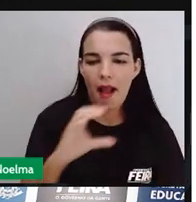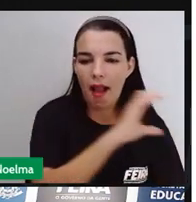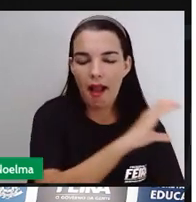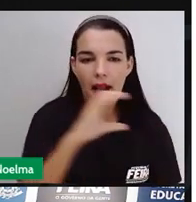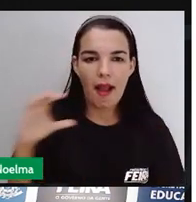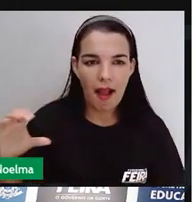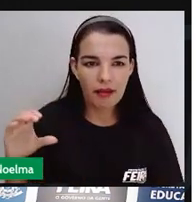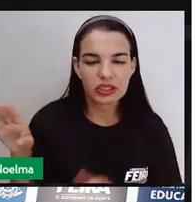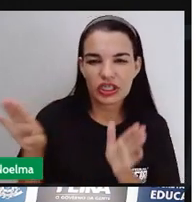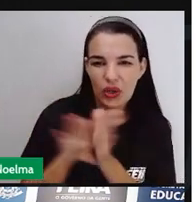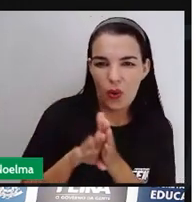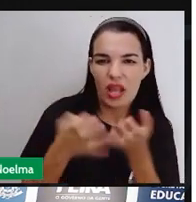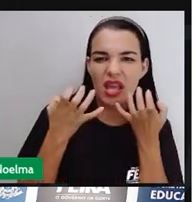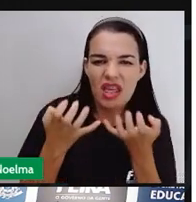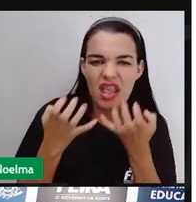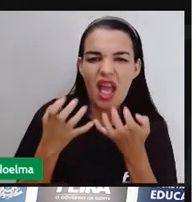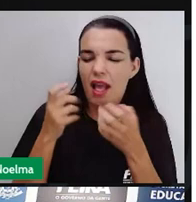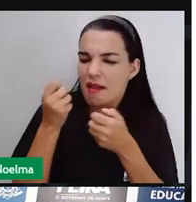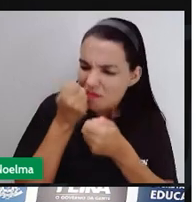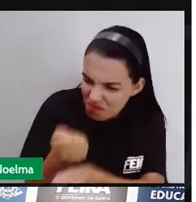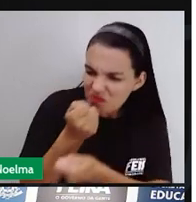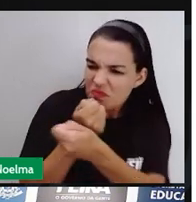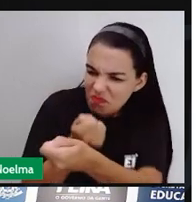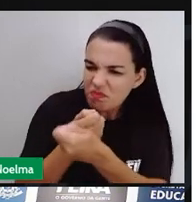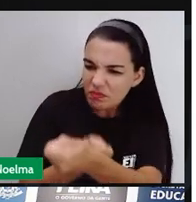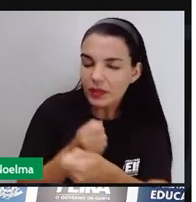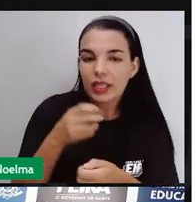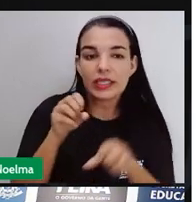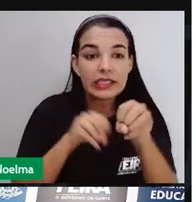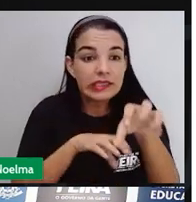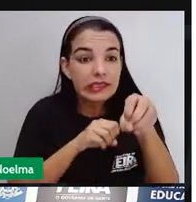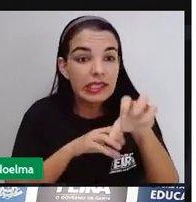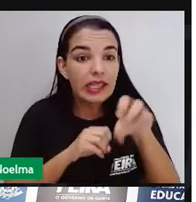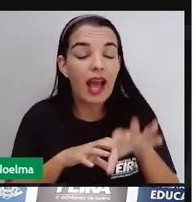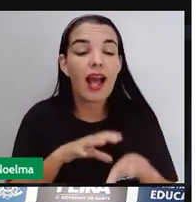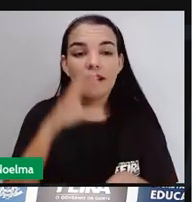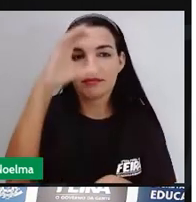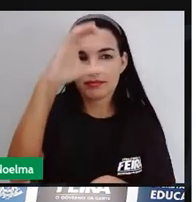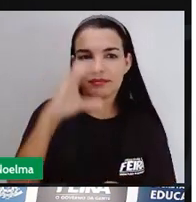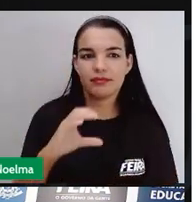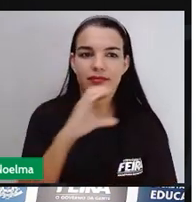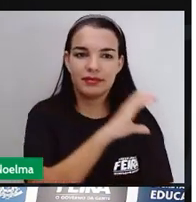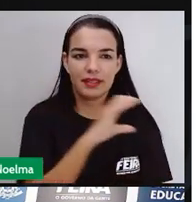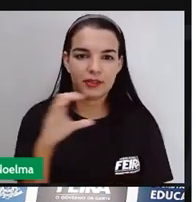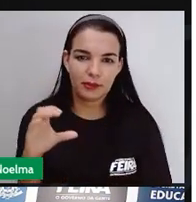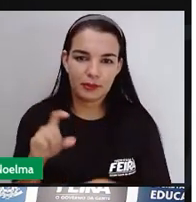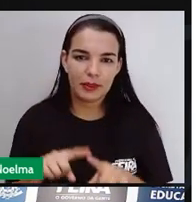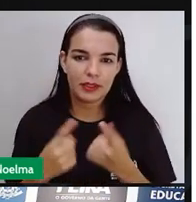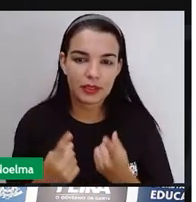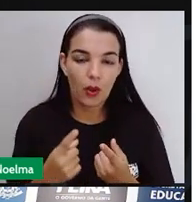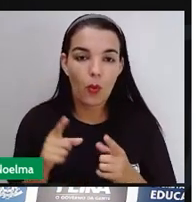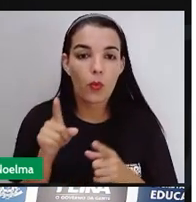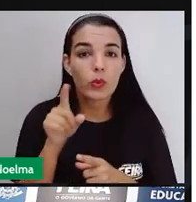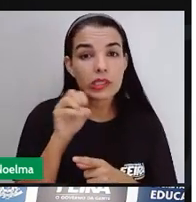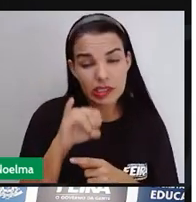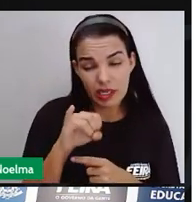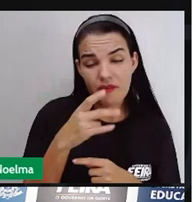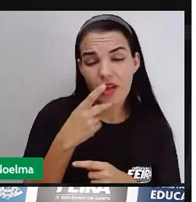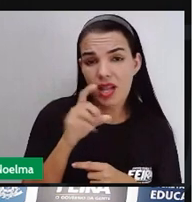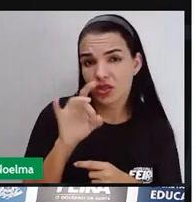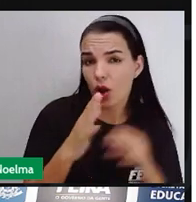contato que teve foi com esses povos tupis-guaranis. Então, quando a gente falar de índio, a gente não pode